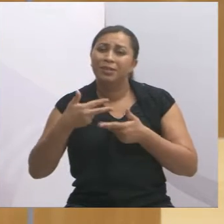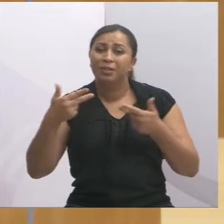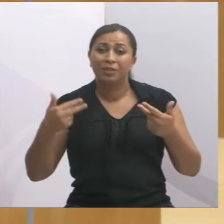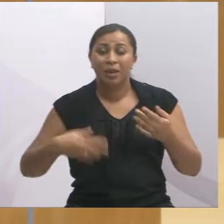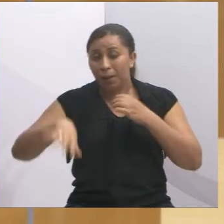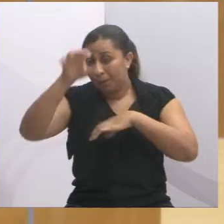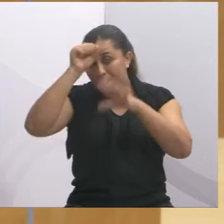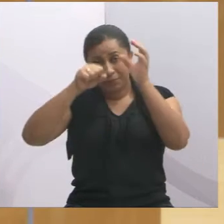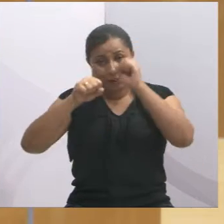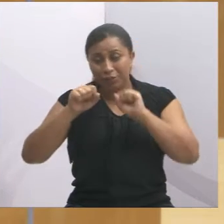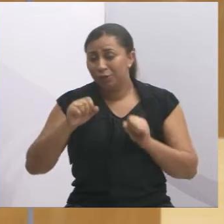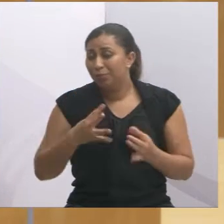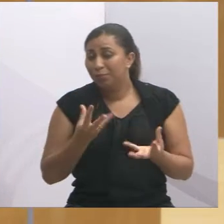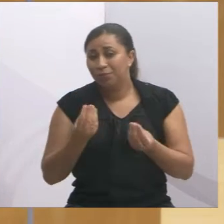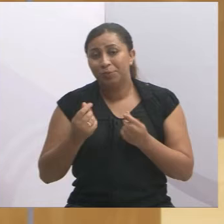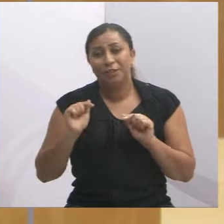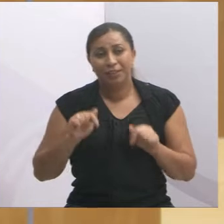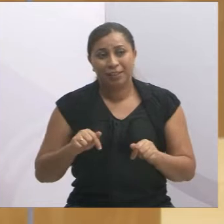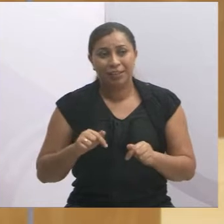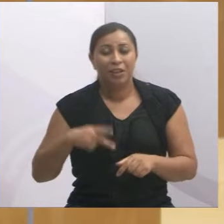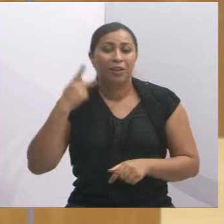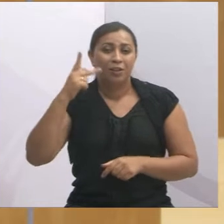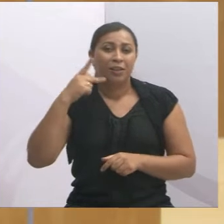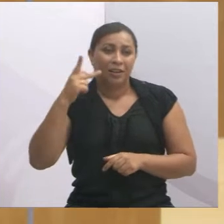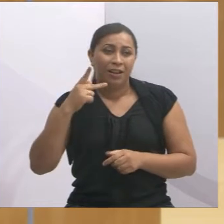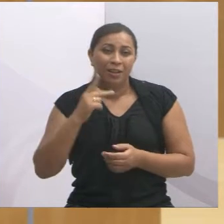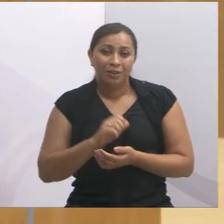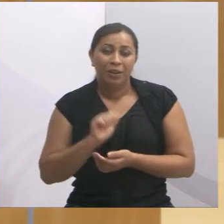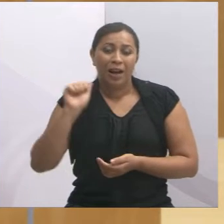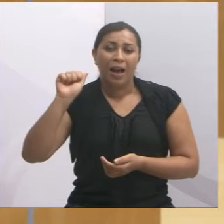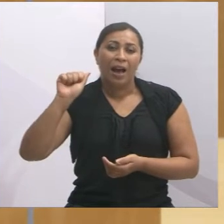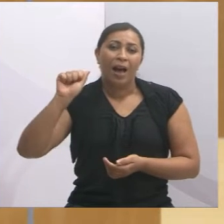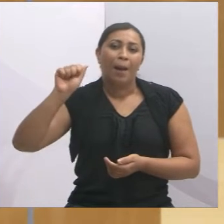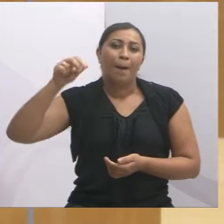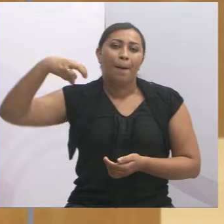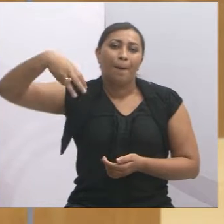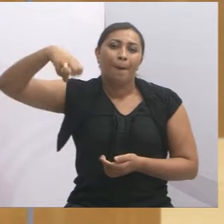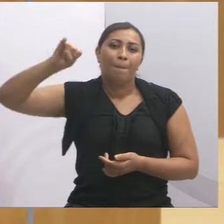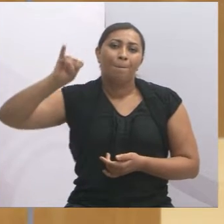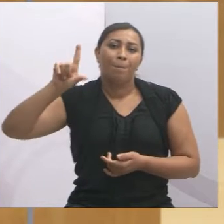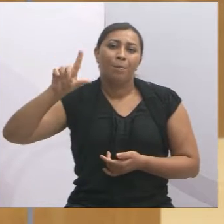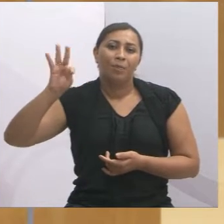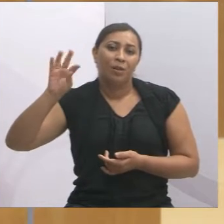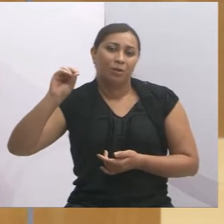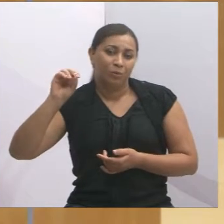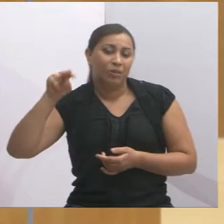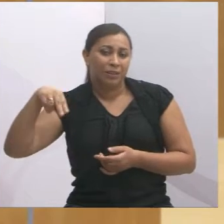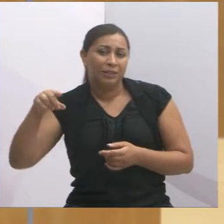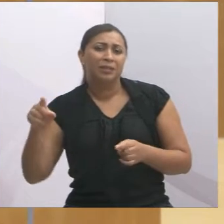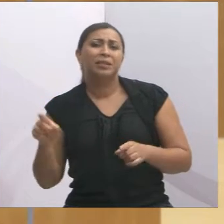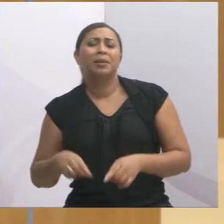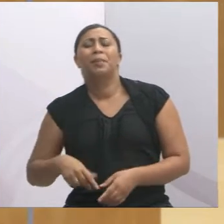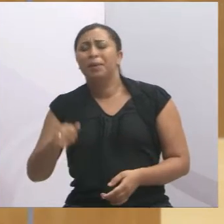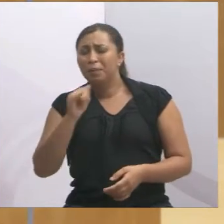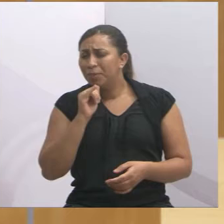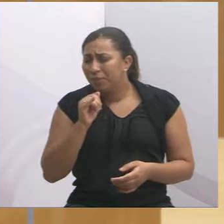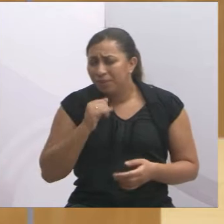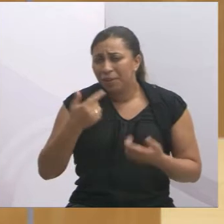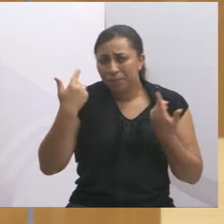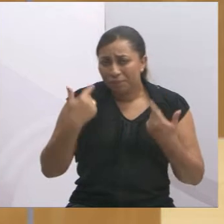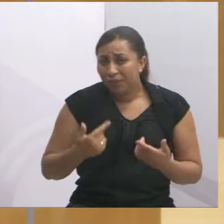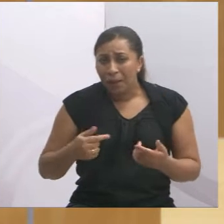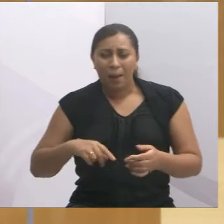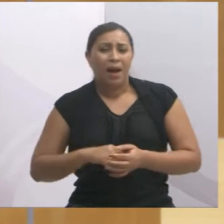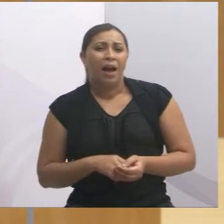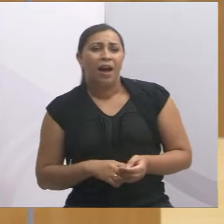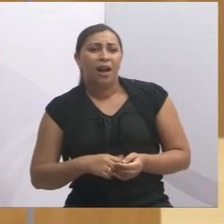eu falo que eu aprendi muito nessa casa aqui, vereador Arildo mesmo, aí fala que é um exemplo para mim aqui nessa casa, que comigo não tem negócio de